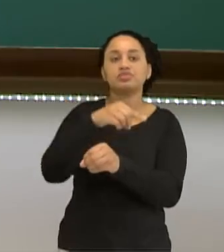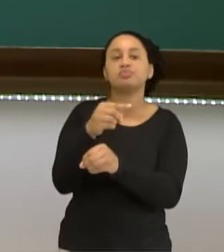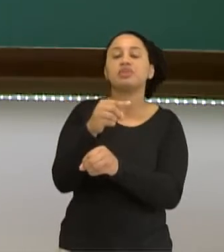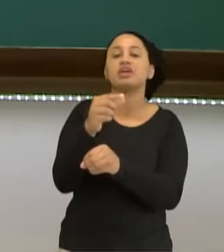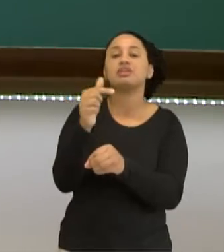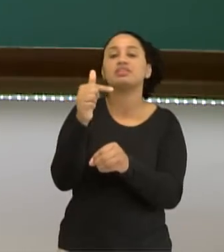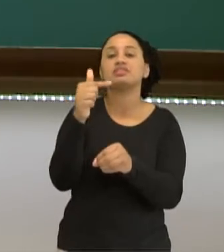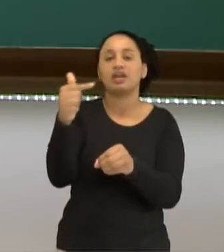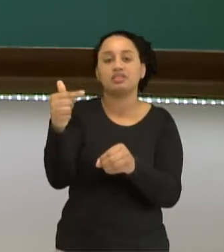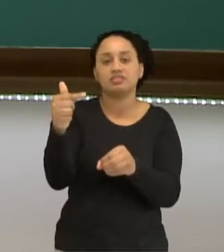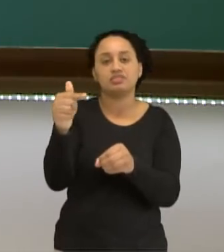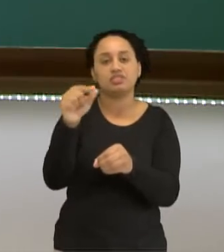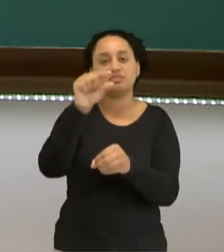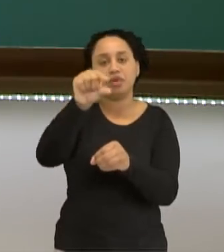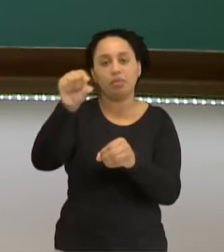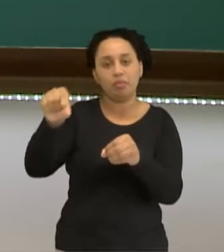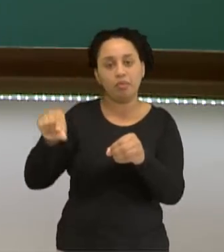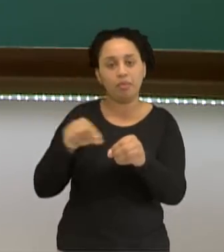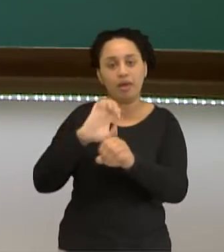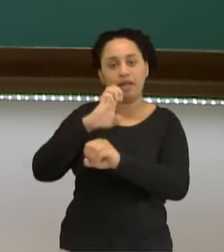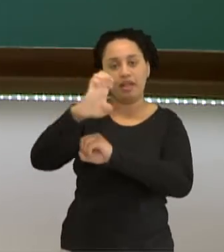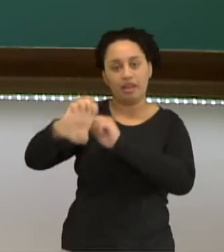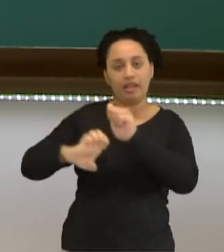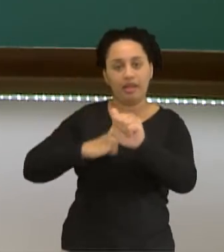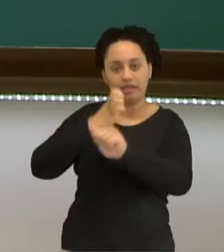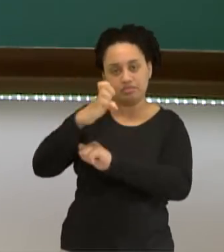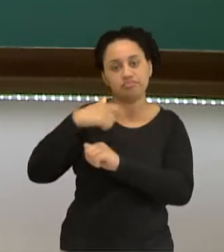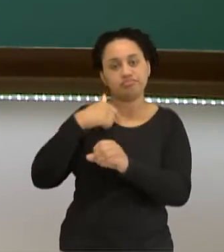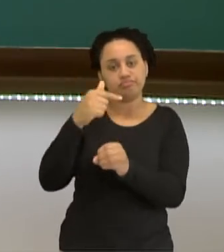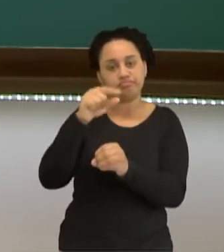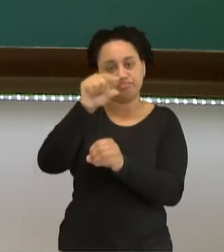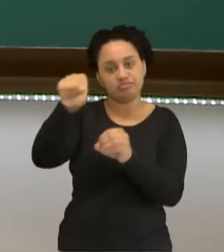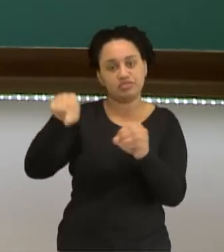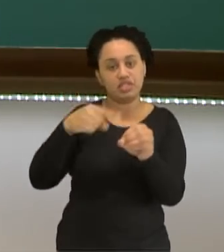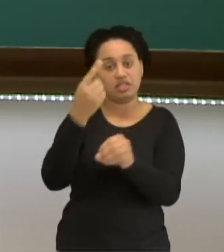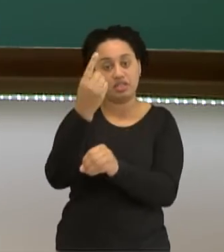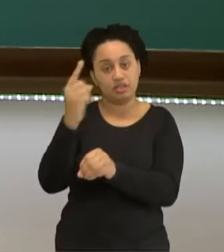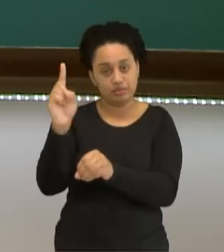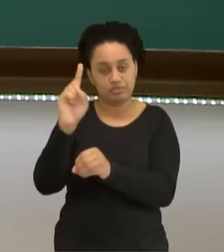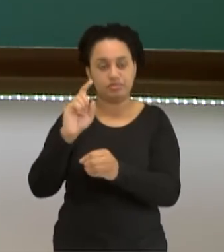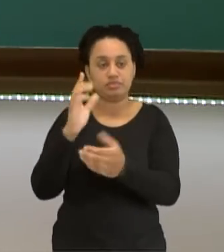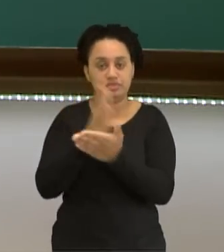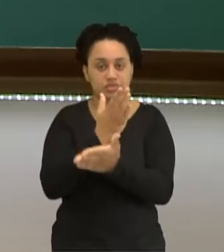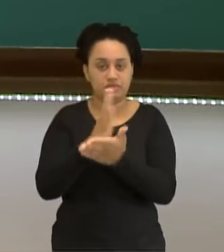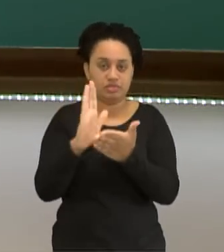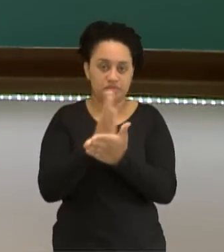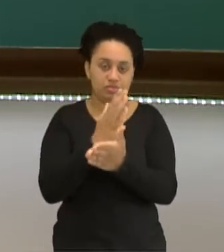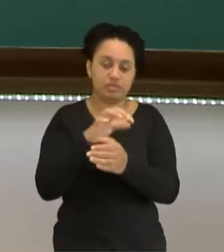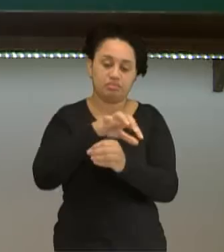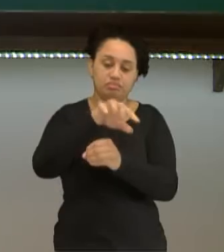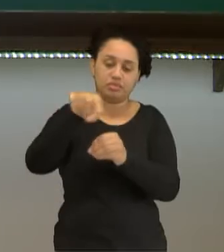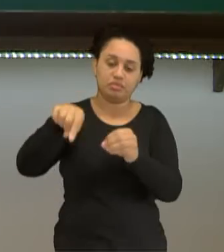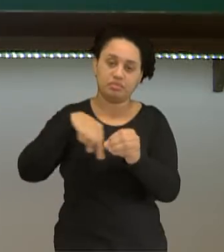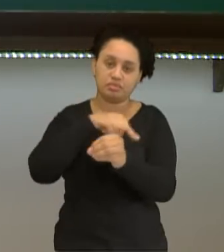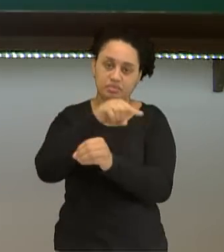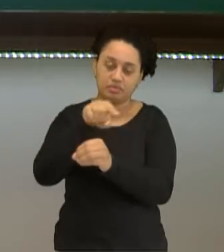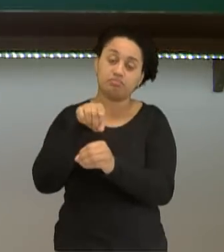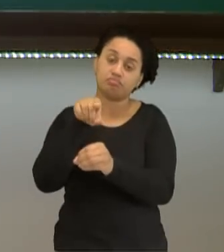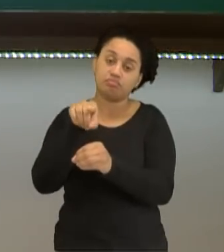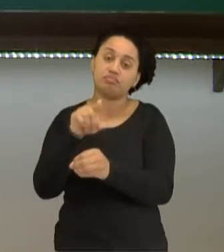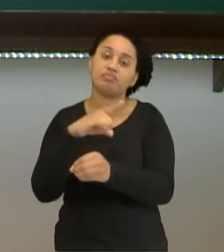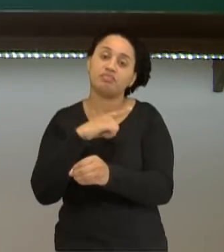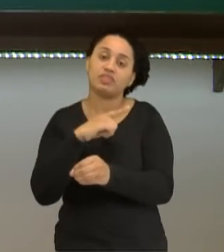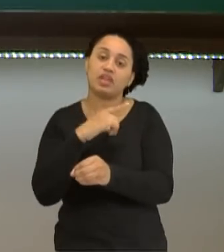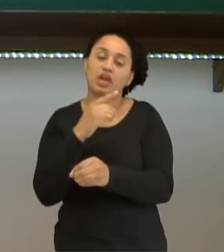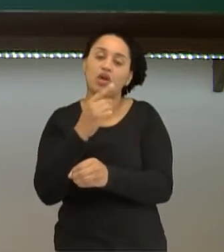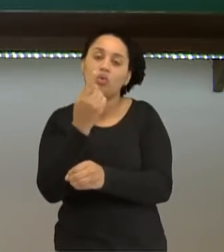sétimos últimos elétrons do cloro. Assim que ele está distribuído. A camada de valência do cloro, portanto, é